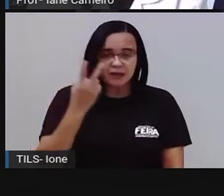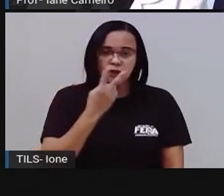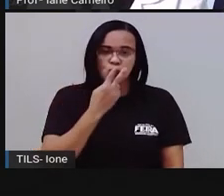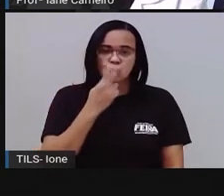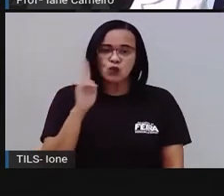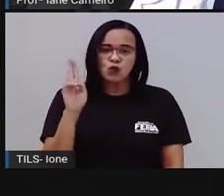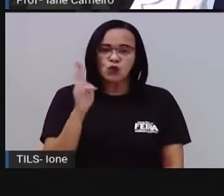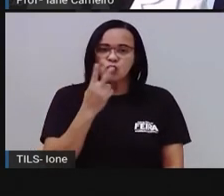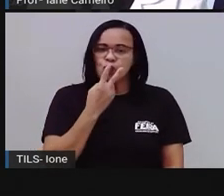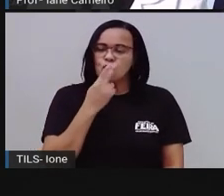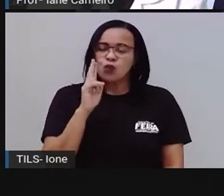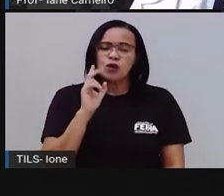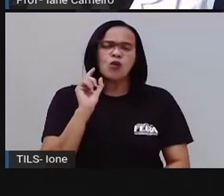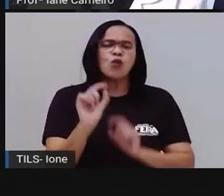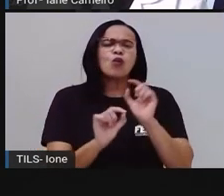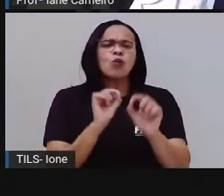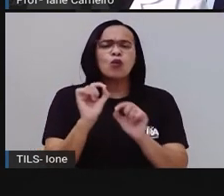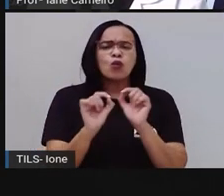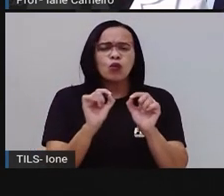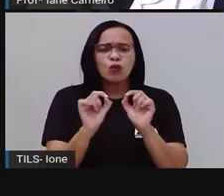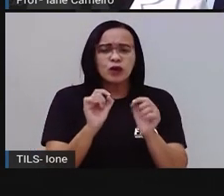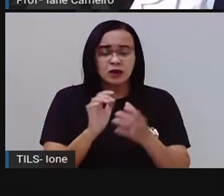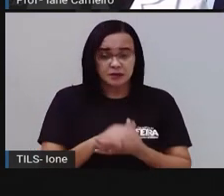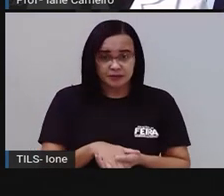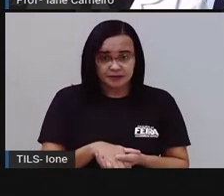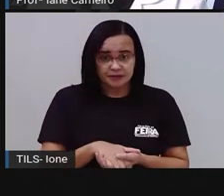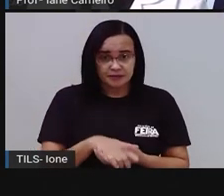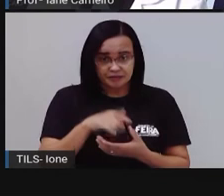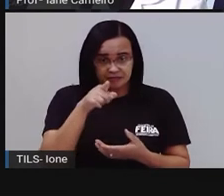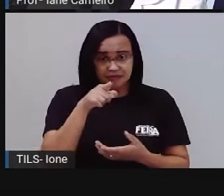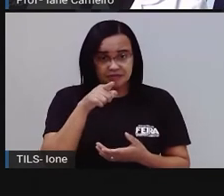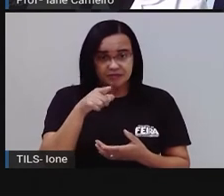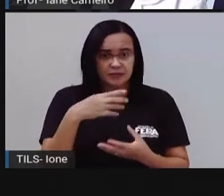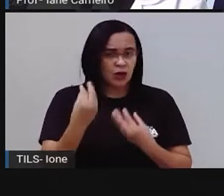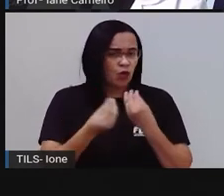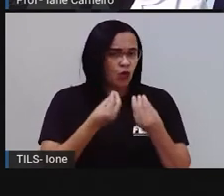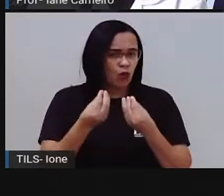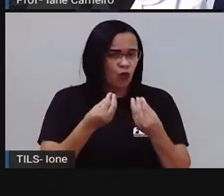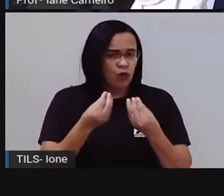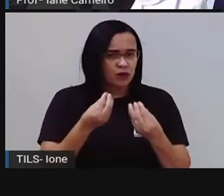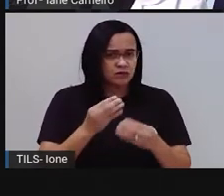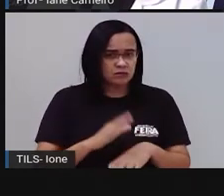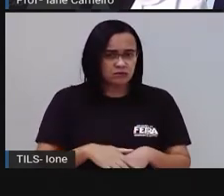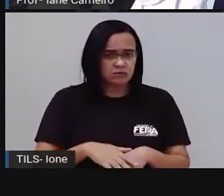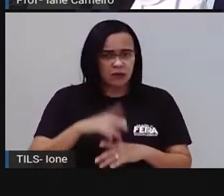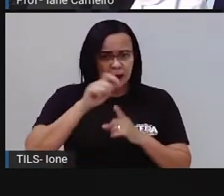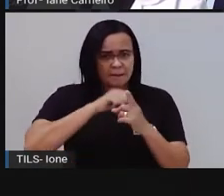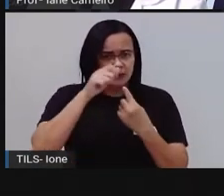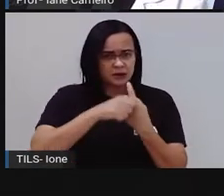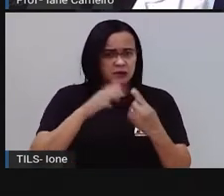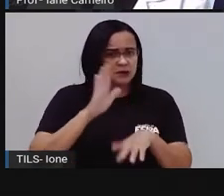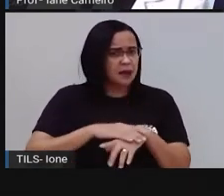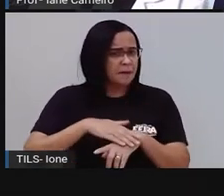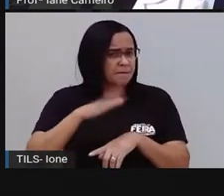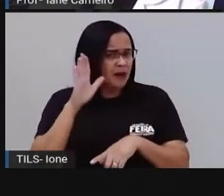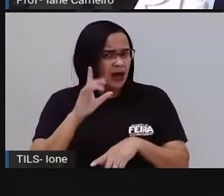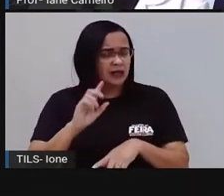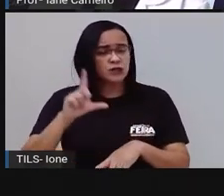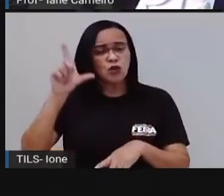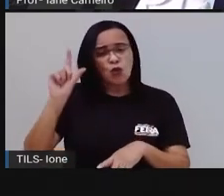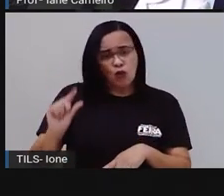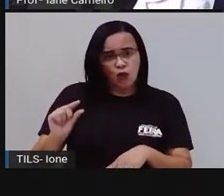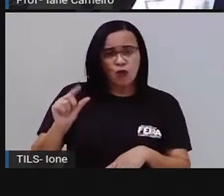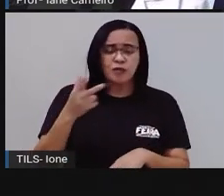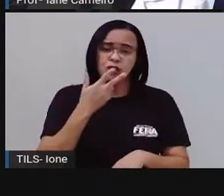O filtro de cigarro, a setinha da casca de banana é maior ou menor que a do cigarro?